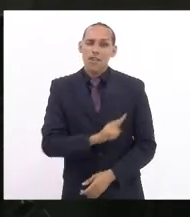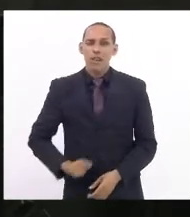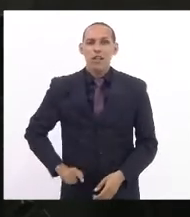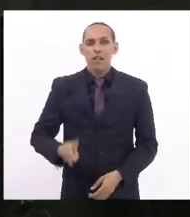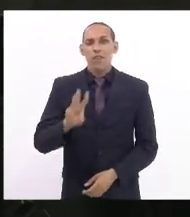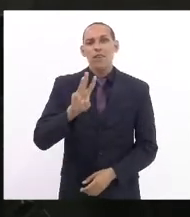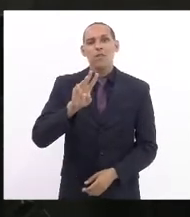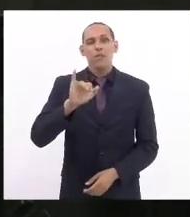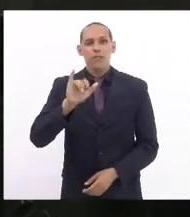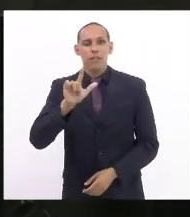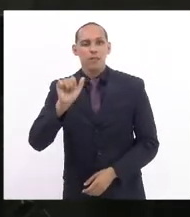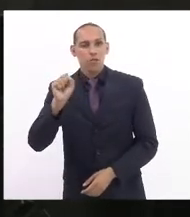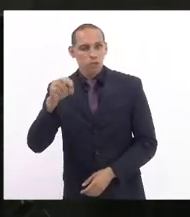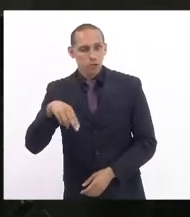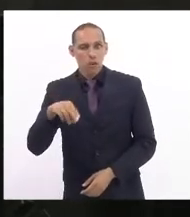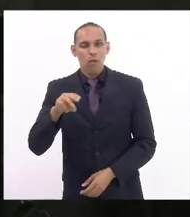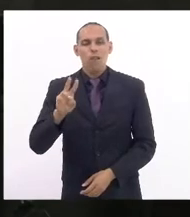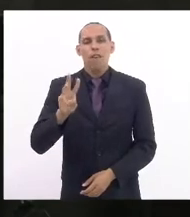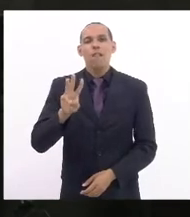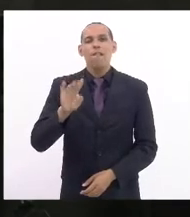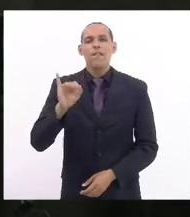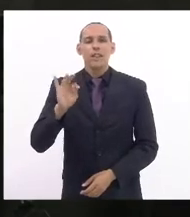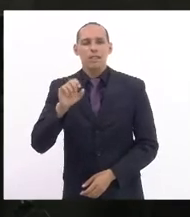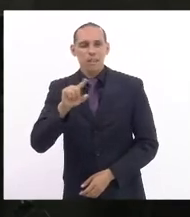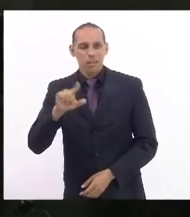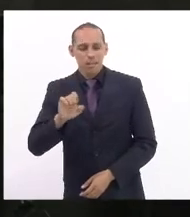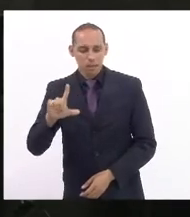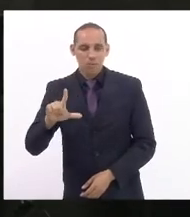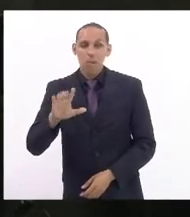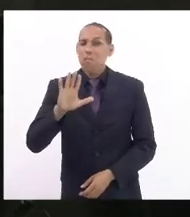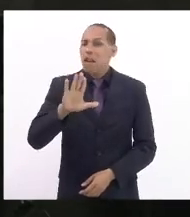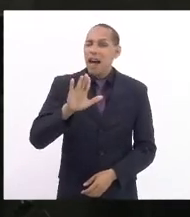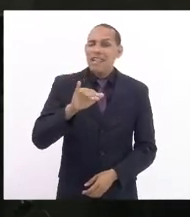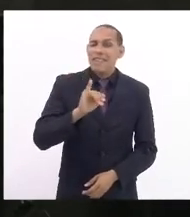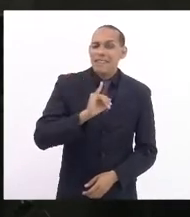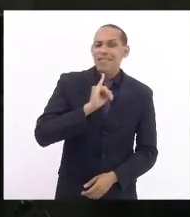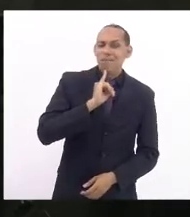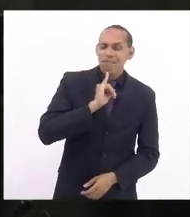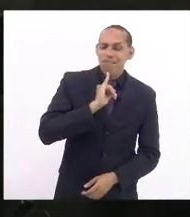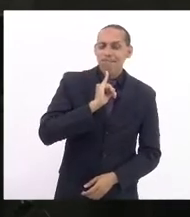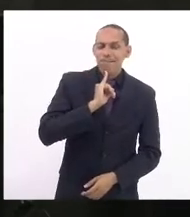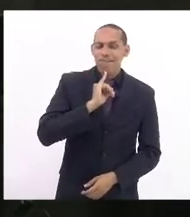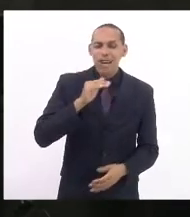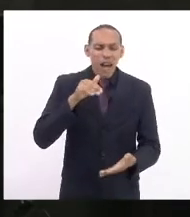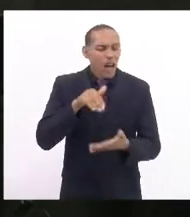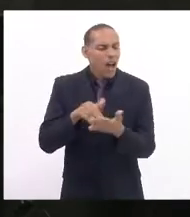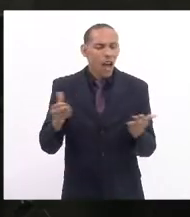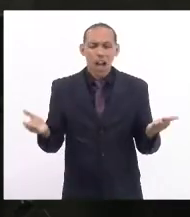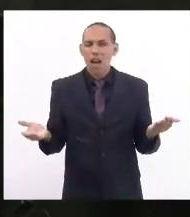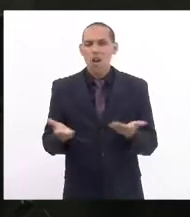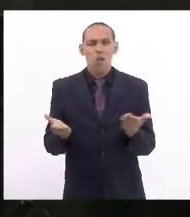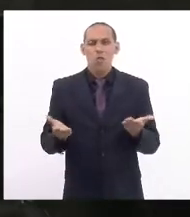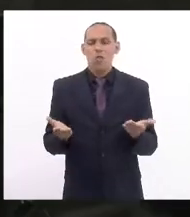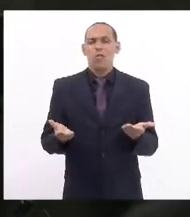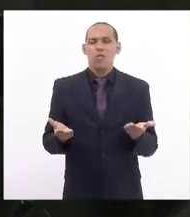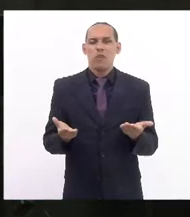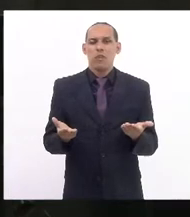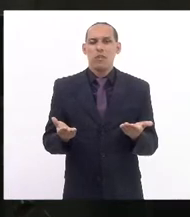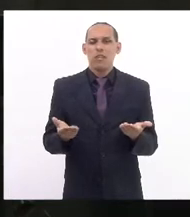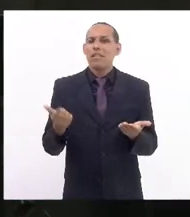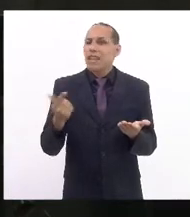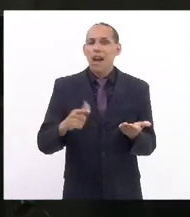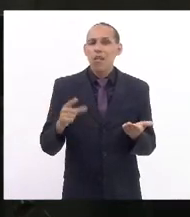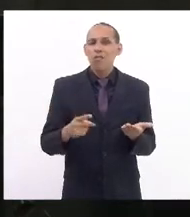mas, infelizmente, deputada Mônica, infelizmente, até hoje, não houve um